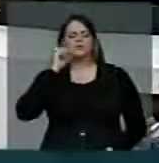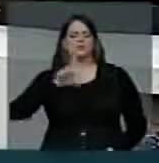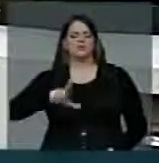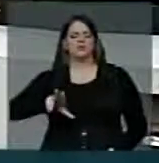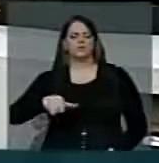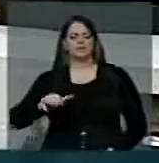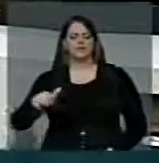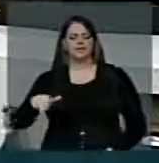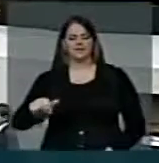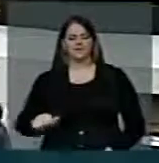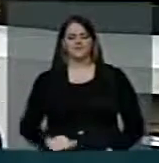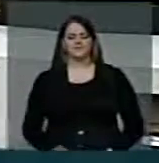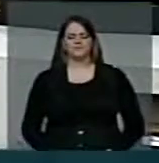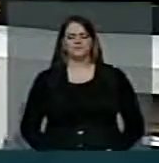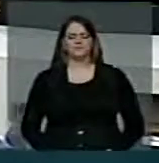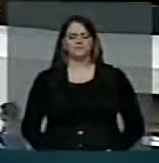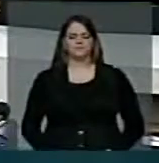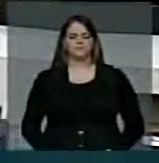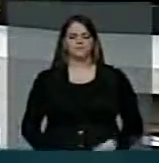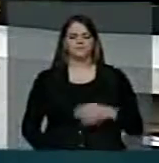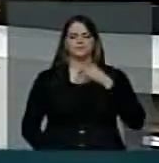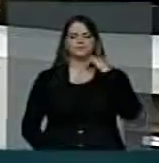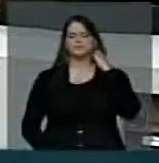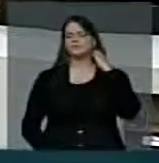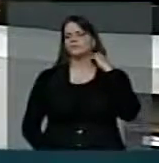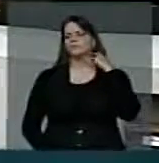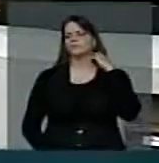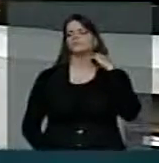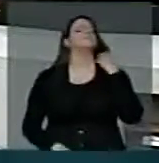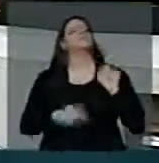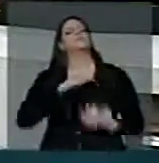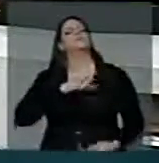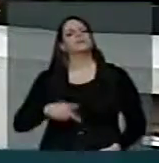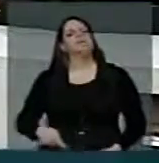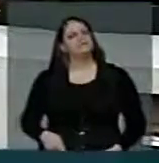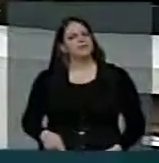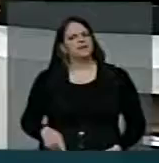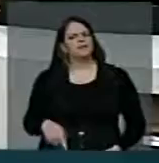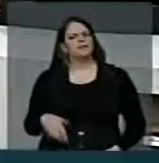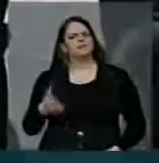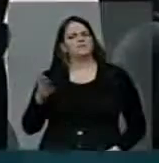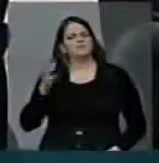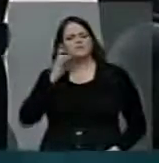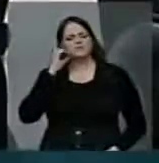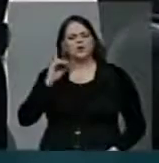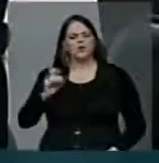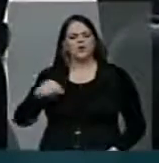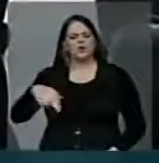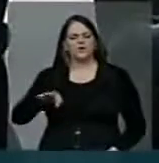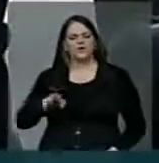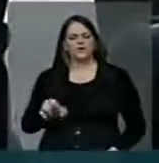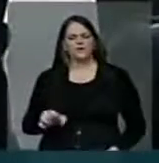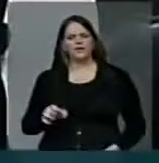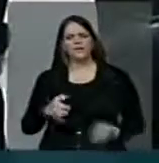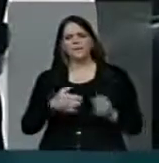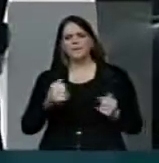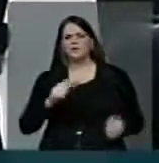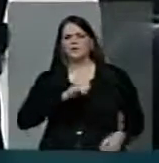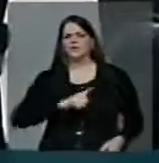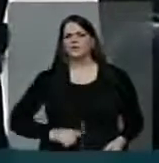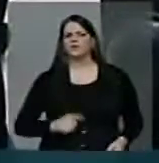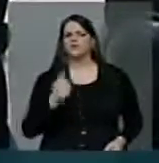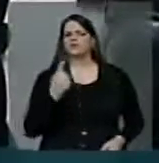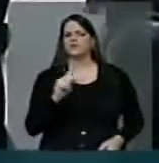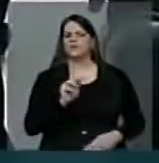Senhor presidente, deputado Onofre, eu quero desta tribuna solicitar ao governador do seu estado, governador de Santa